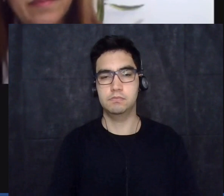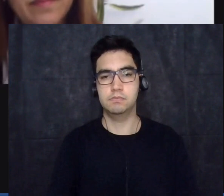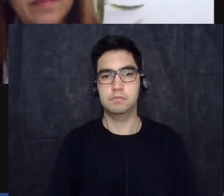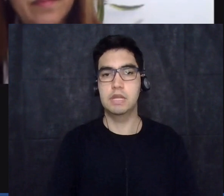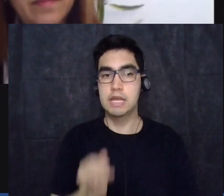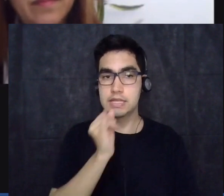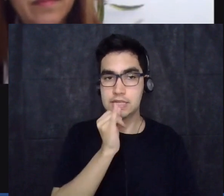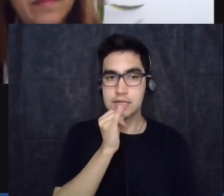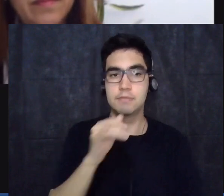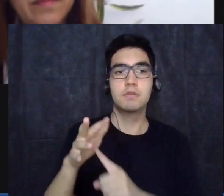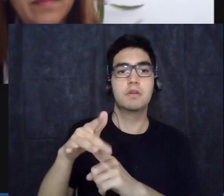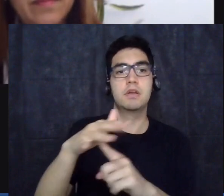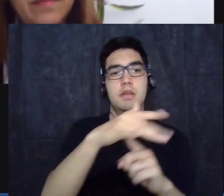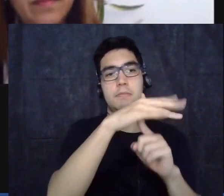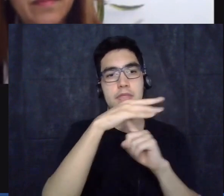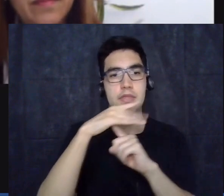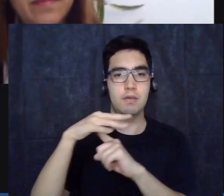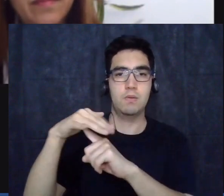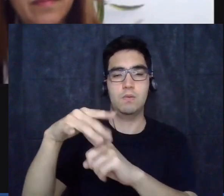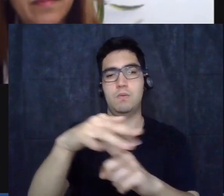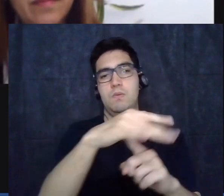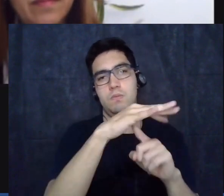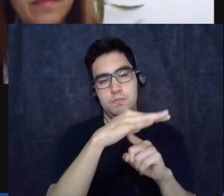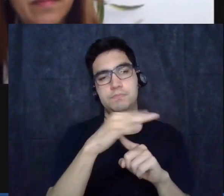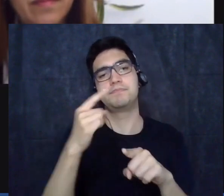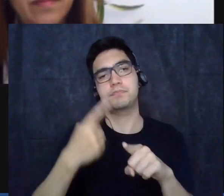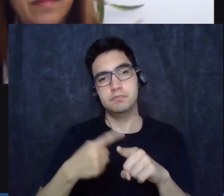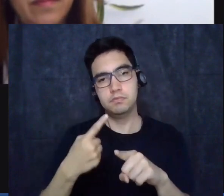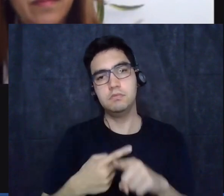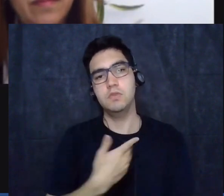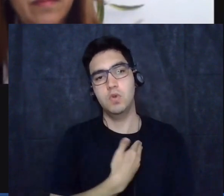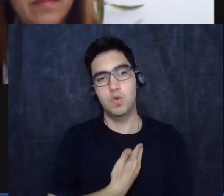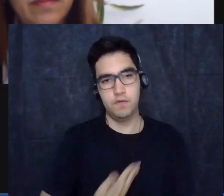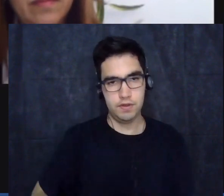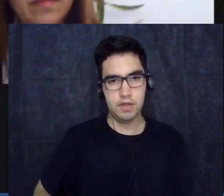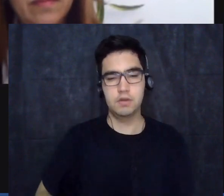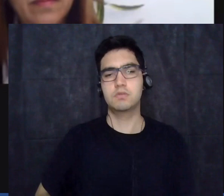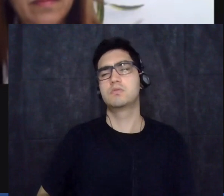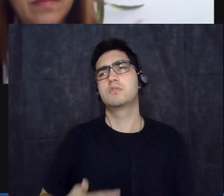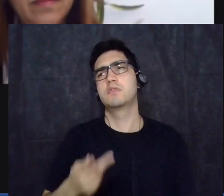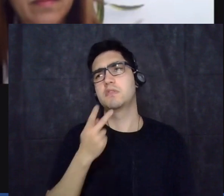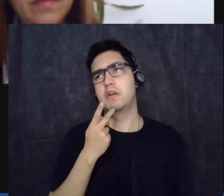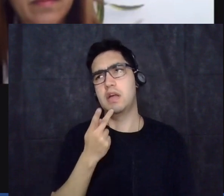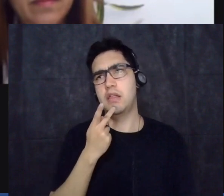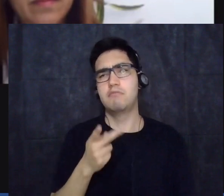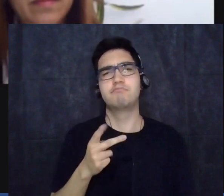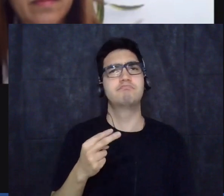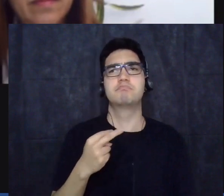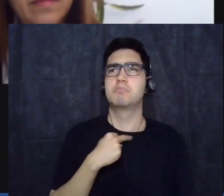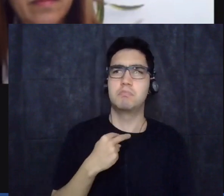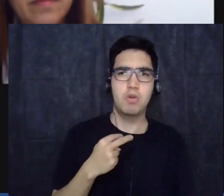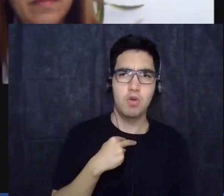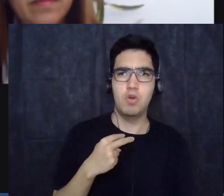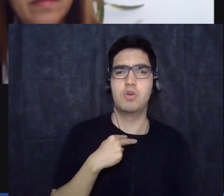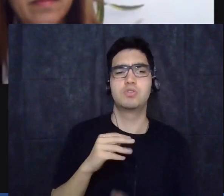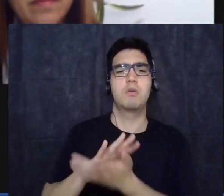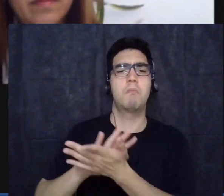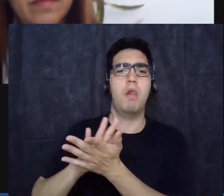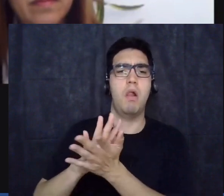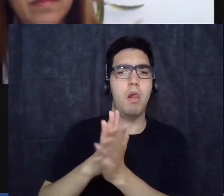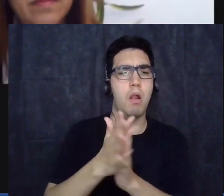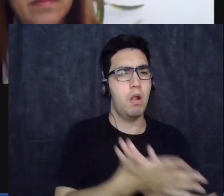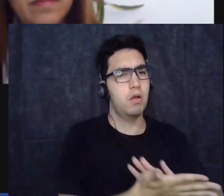ambiental não apesar do governo negar dizer que não há desmatamento não